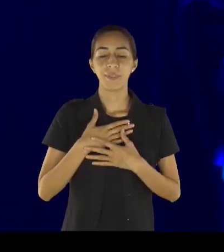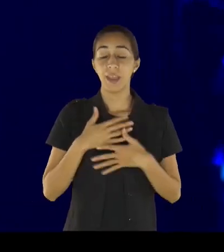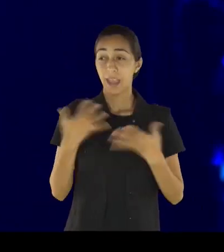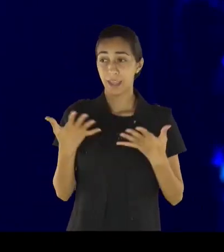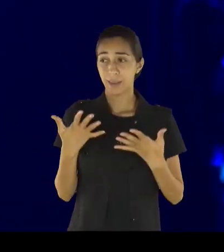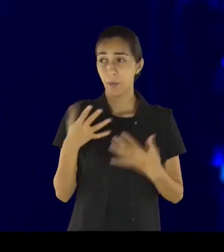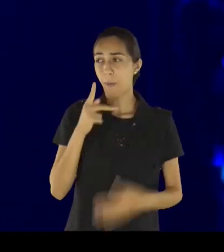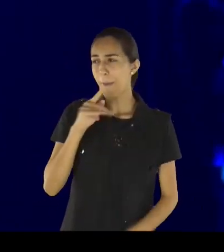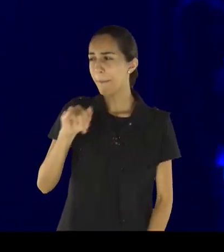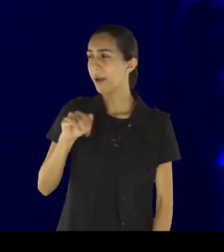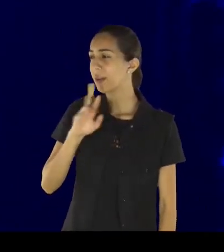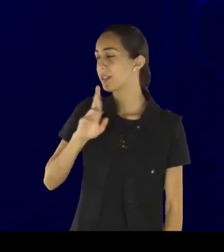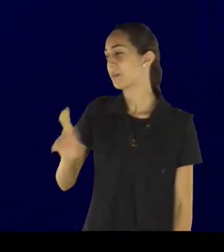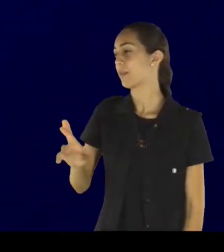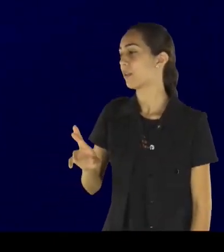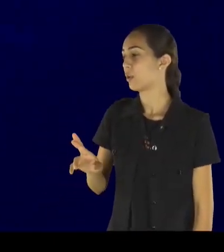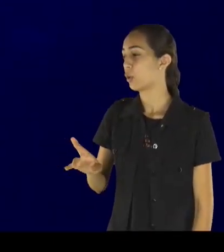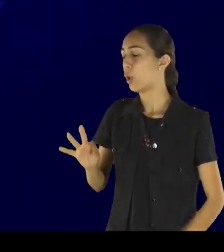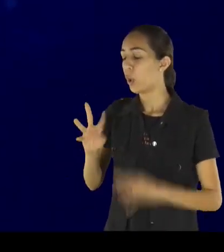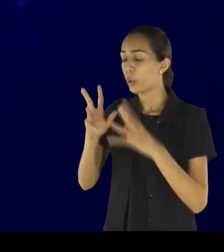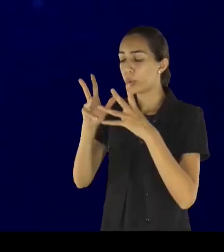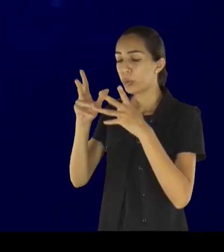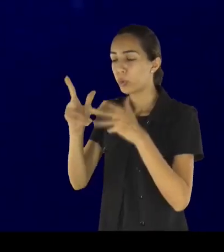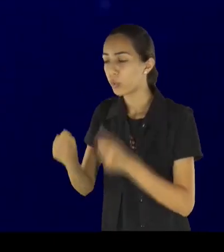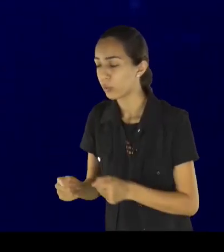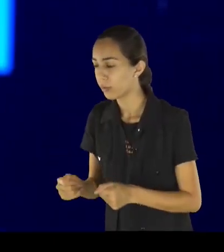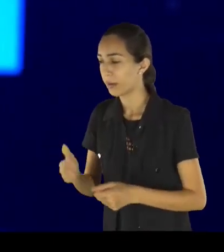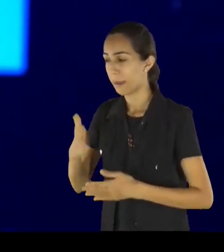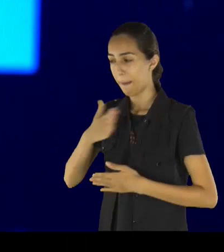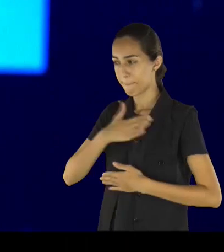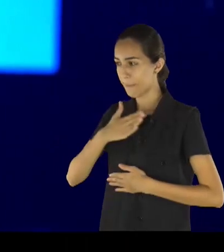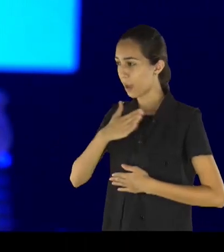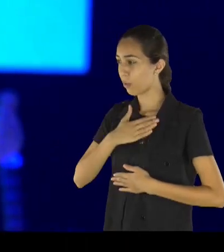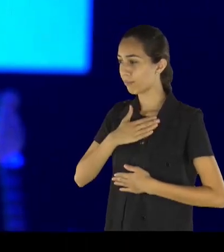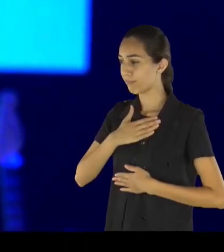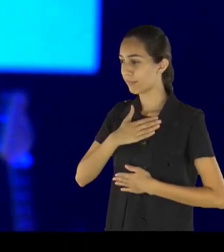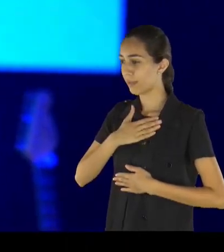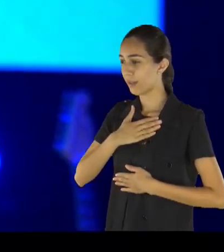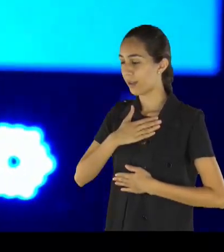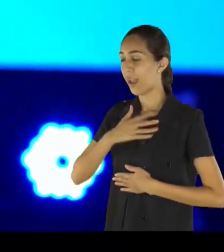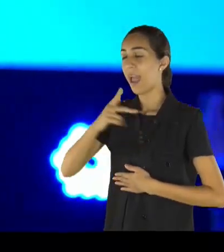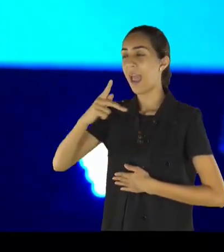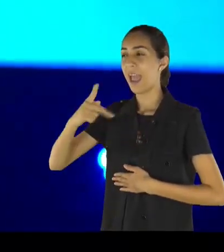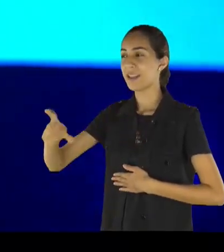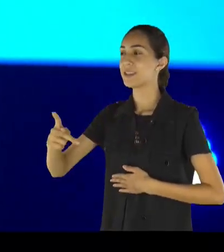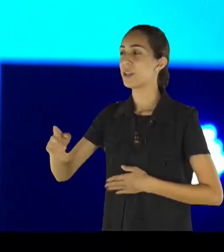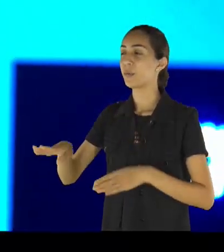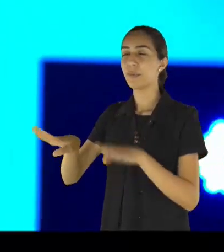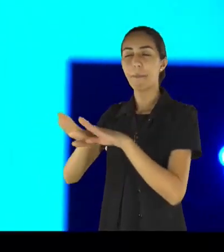fé, nós podemos ter tudo que o nosso pai nos dá, então falta esse entendimento,